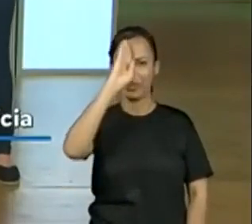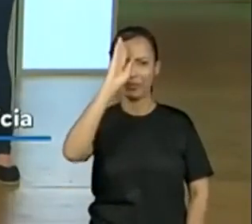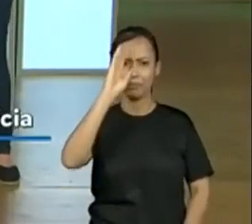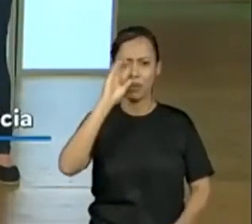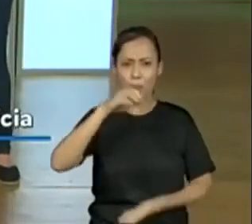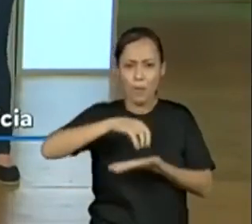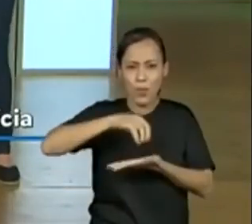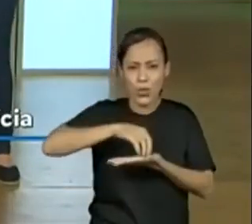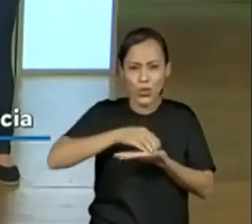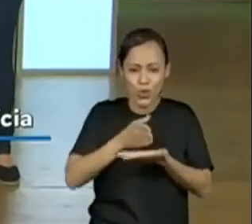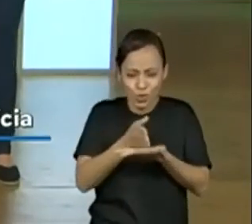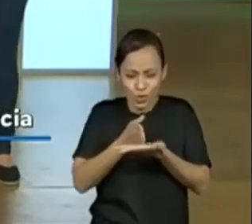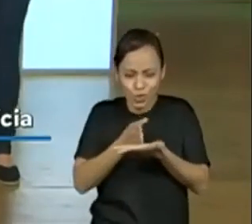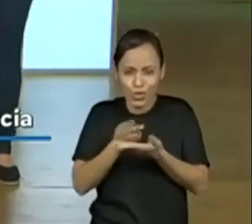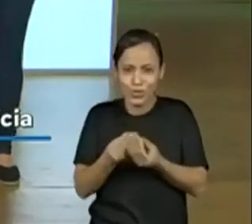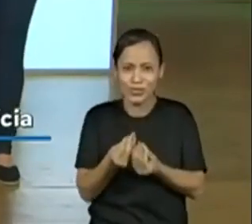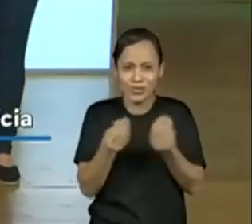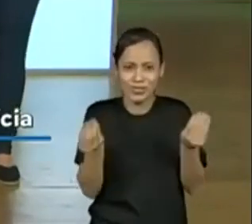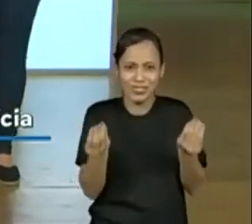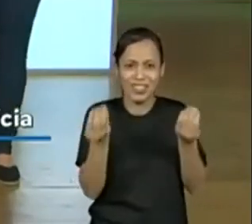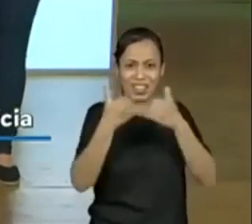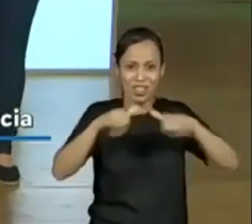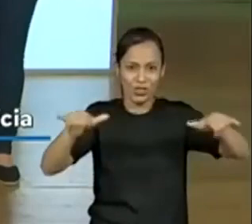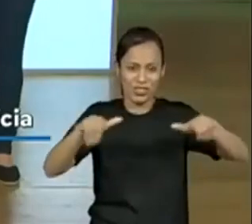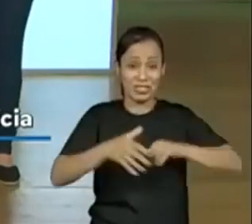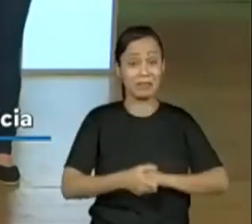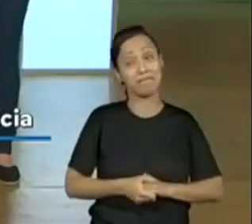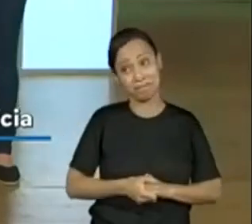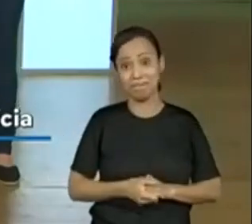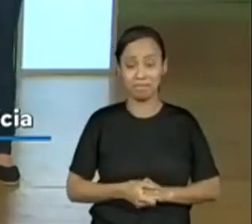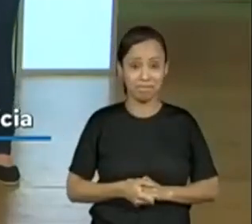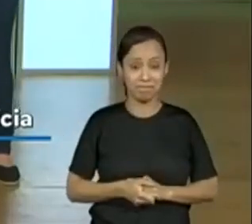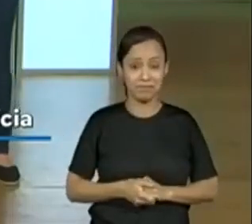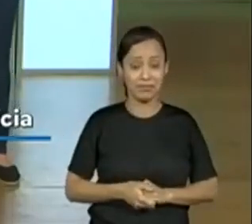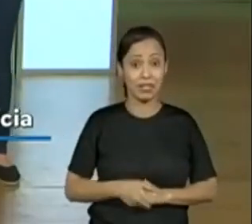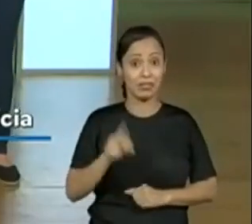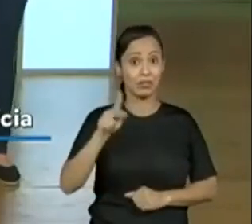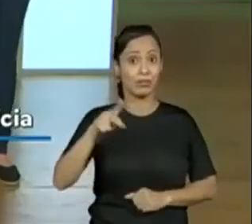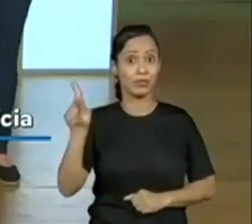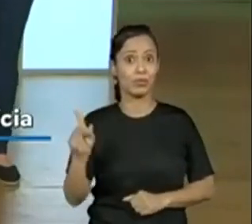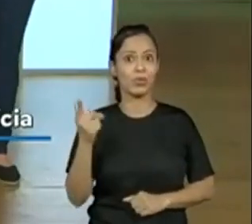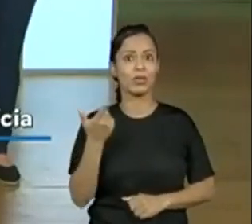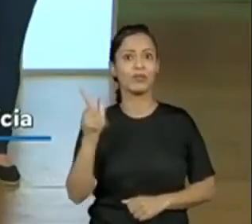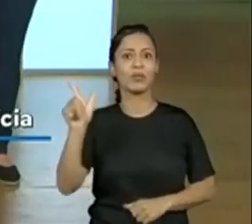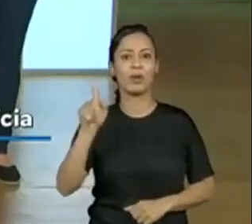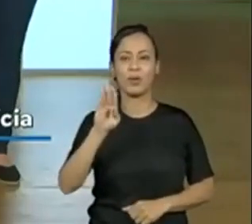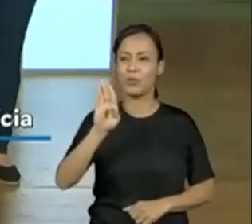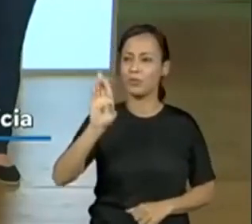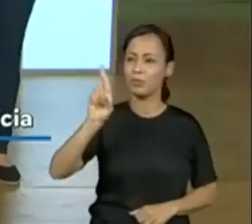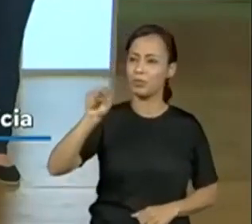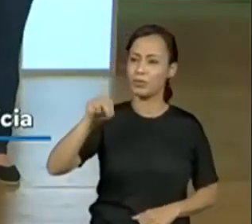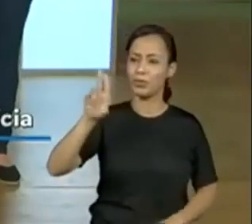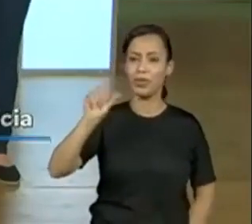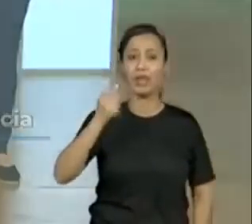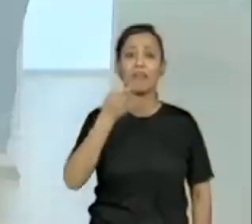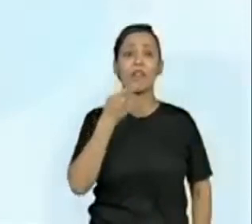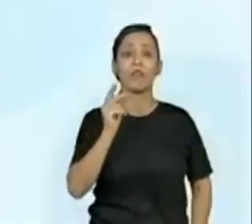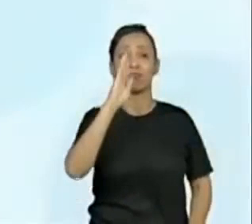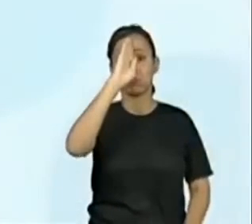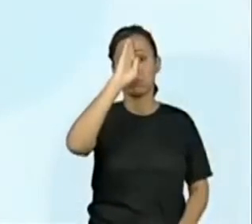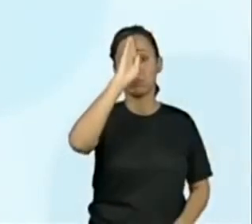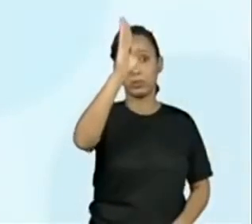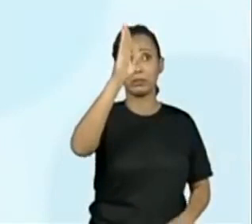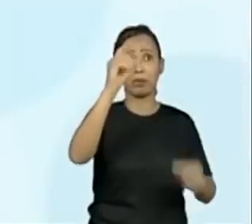questão do assunto principal, e a professora Bruna já deu uma dica, que ela vem depois do título. O olho da notícia